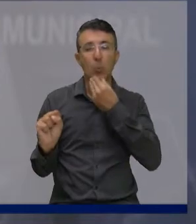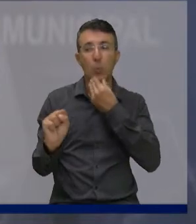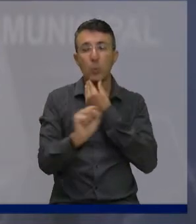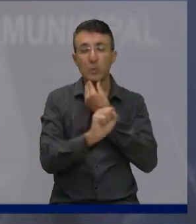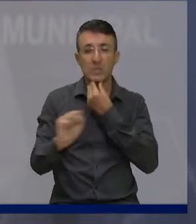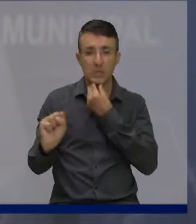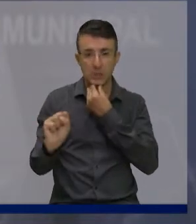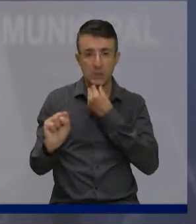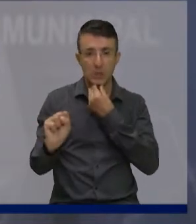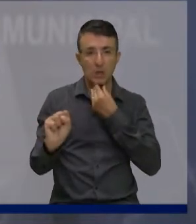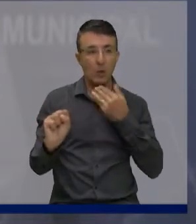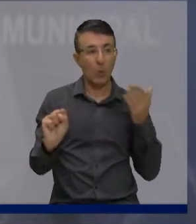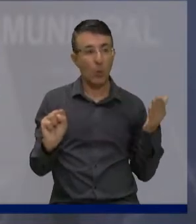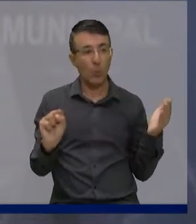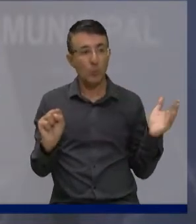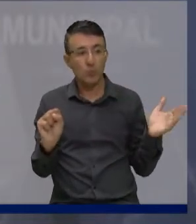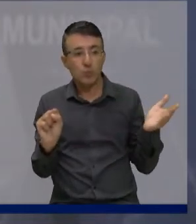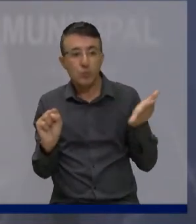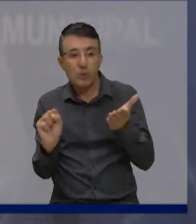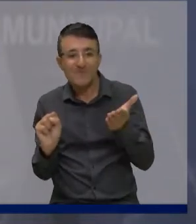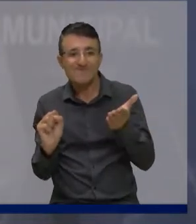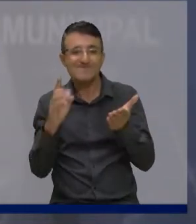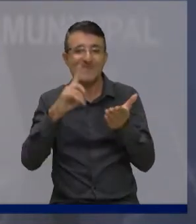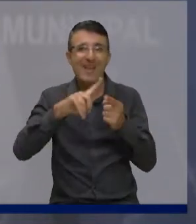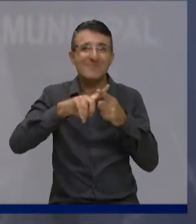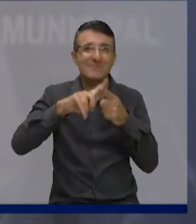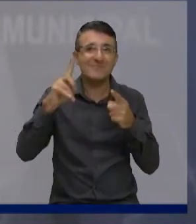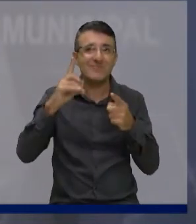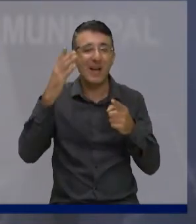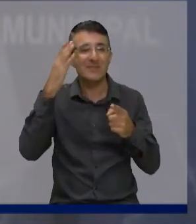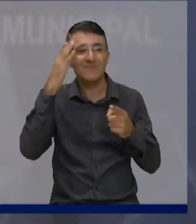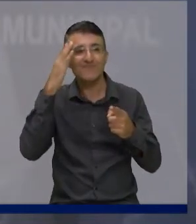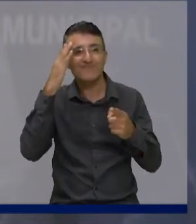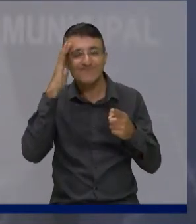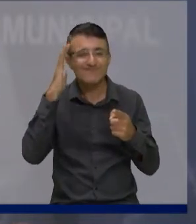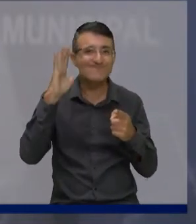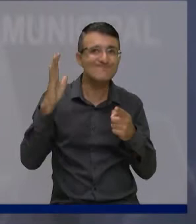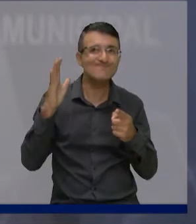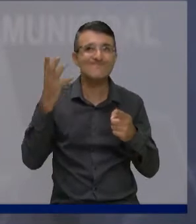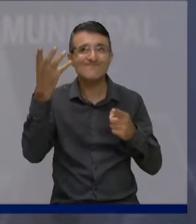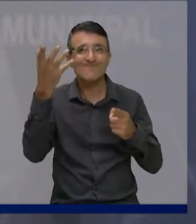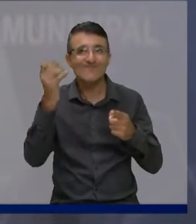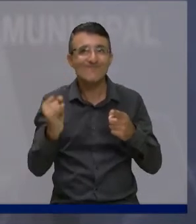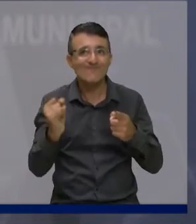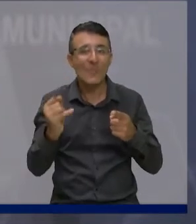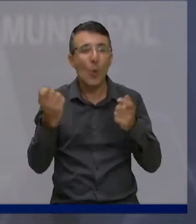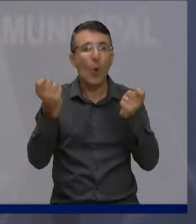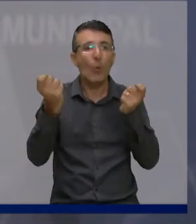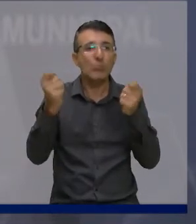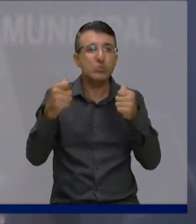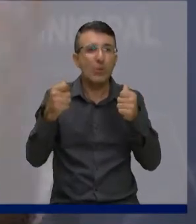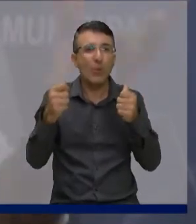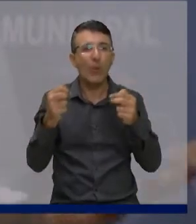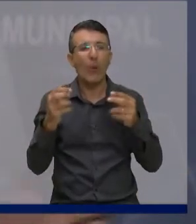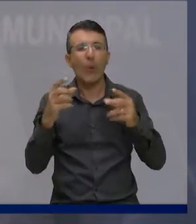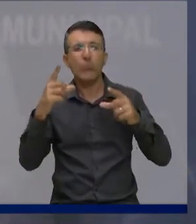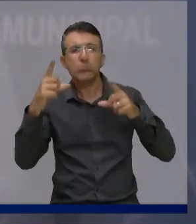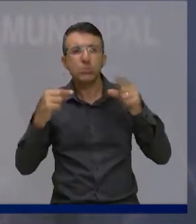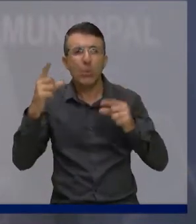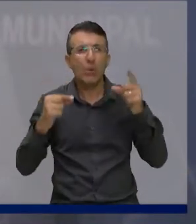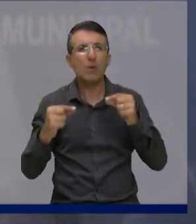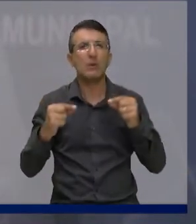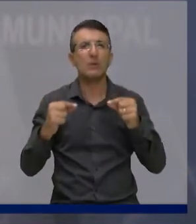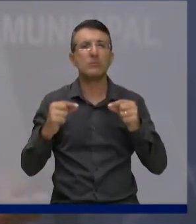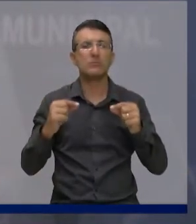aqui a dizer aos senhores vereadores, essa reunião é para a Câmara Municipal, não é uma reunião do vereador Lino Bispo, porque todos vocês